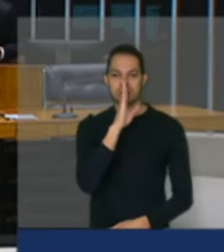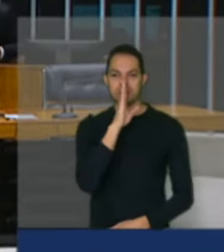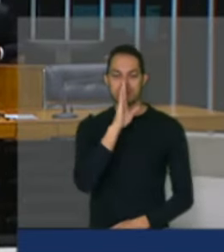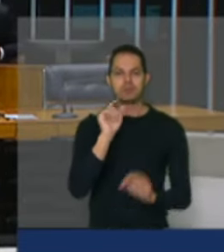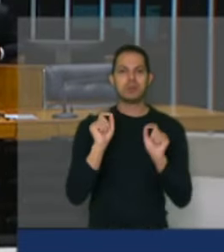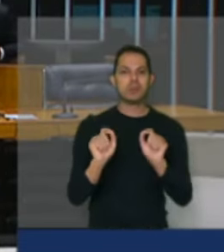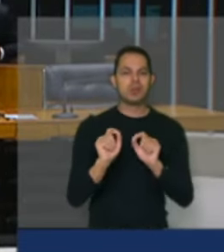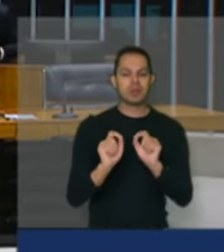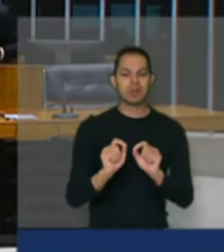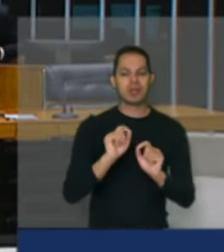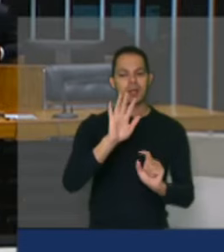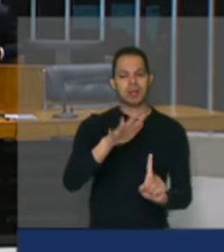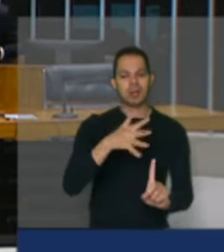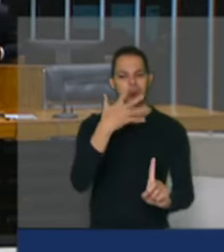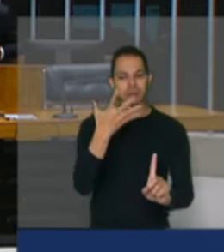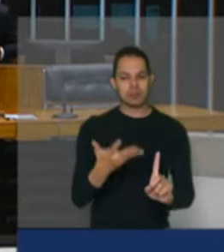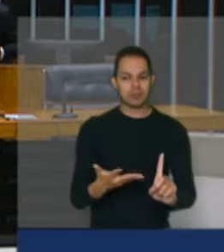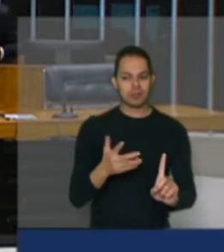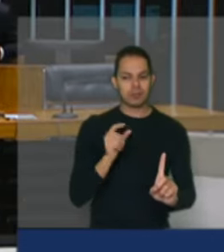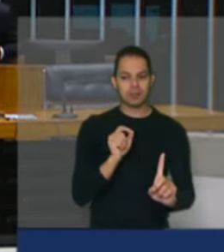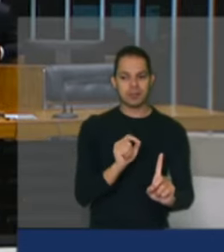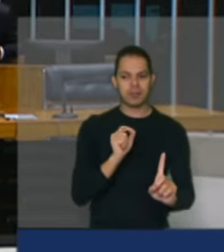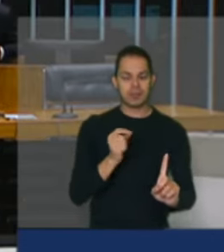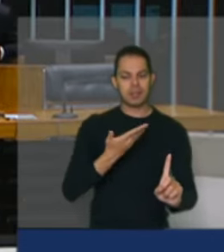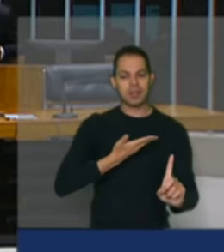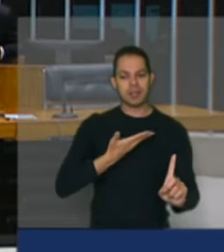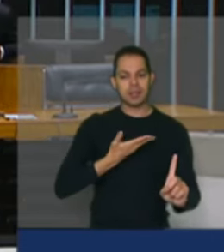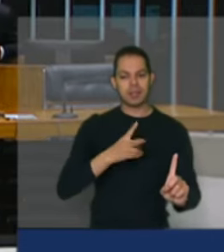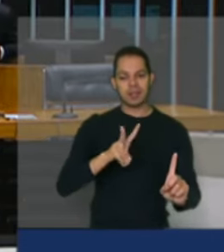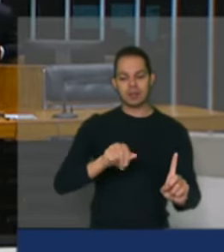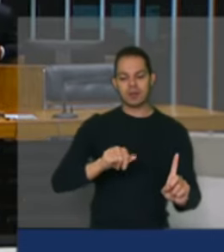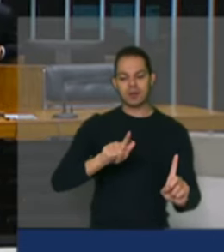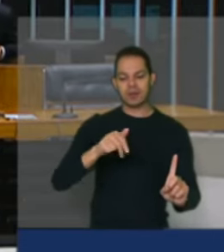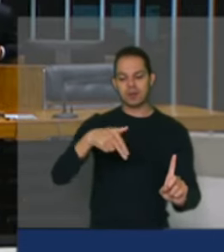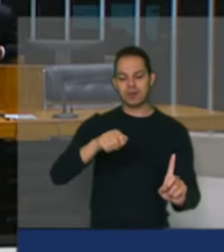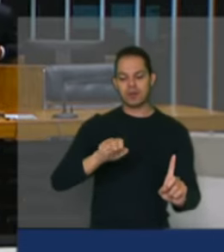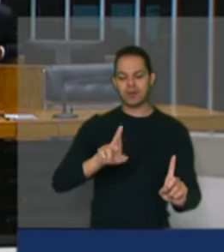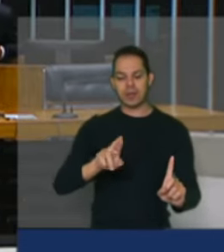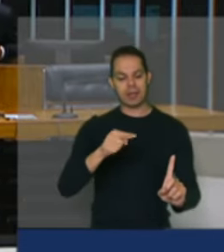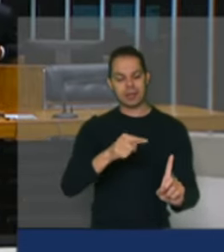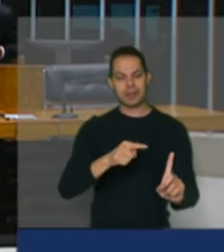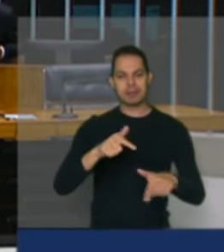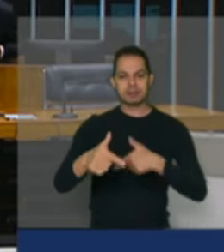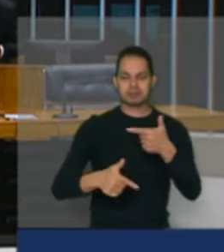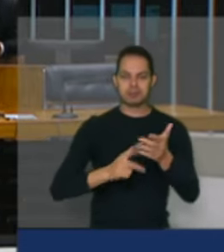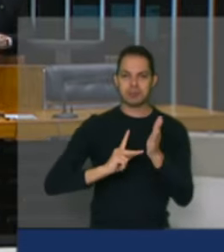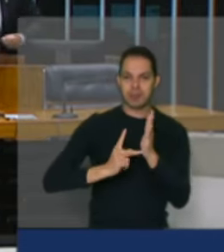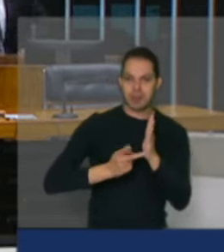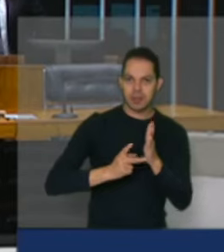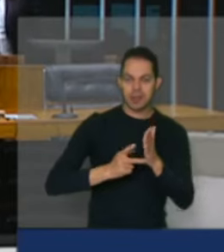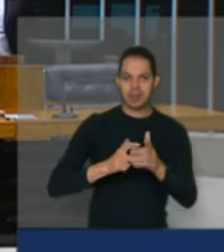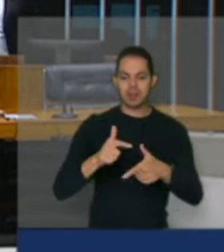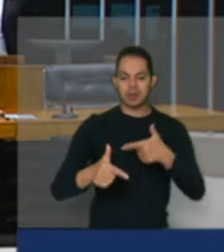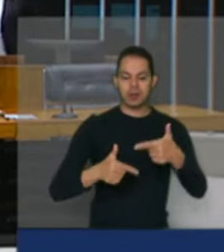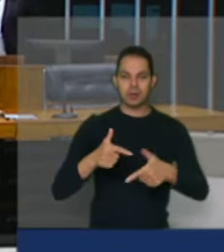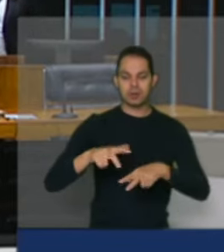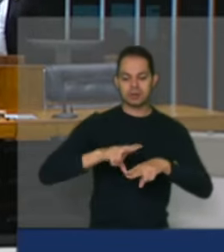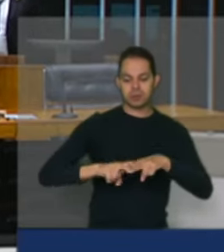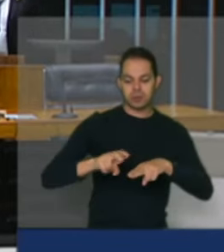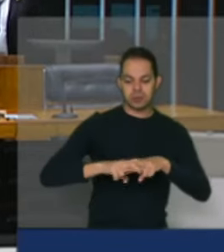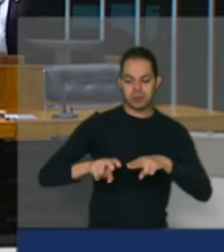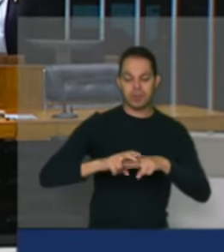ao nosso companheiro Wagner Gomes, sindicalista, metroviário, presidente do sindicato dos